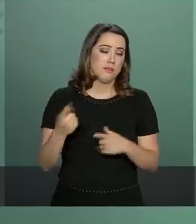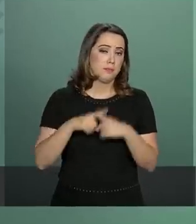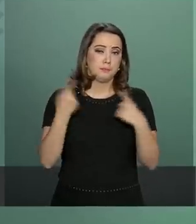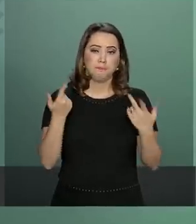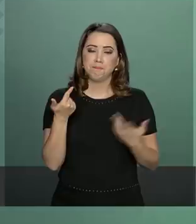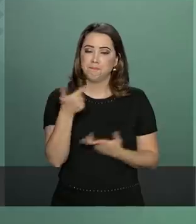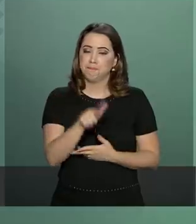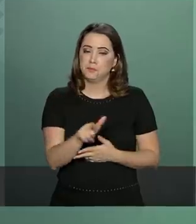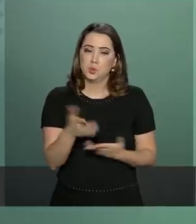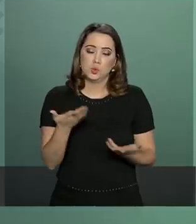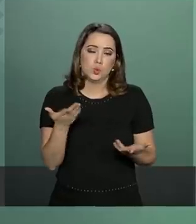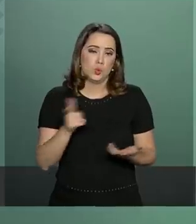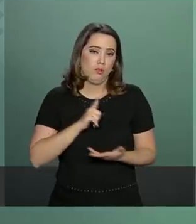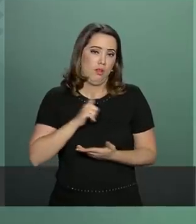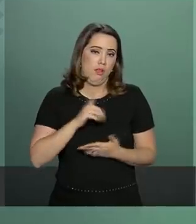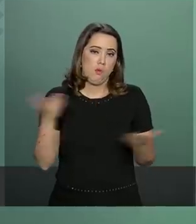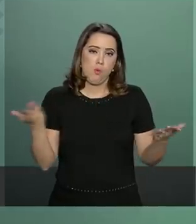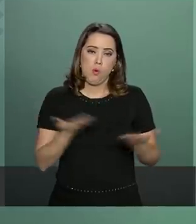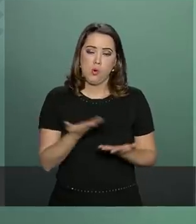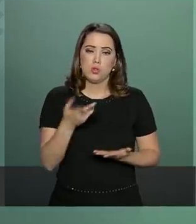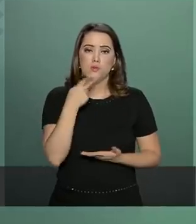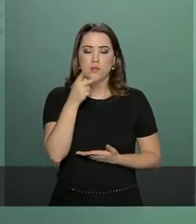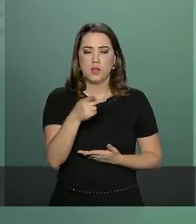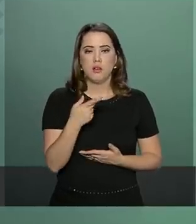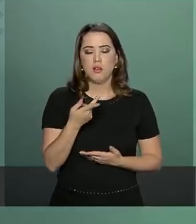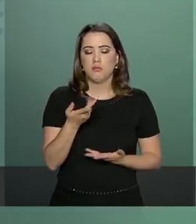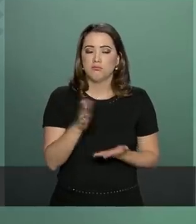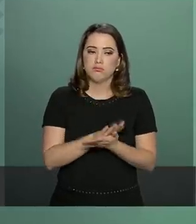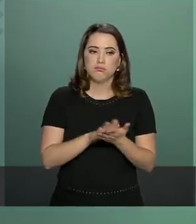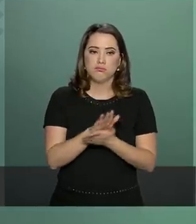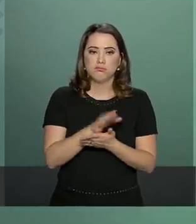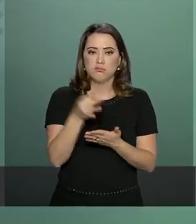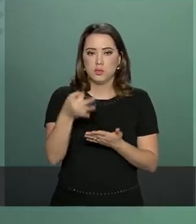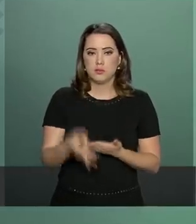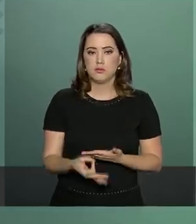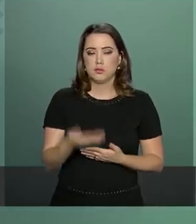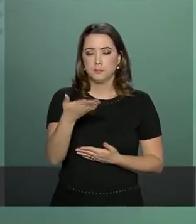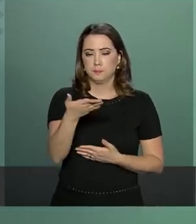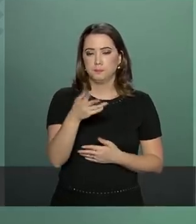não tenho neste momento uma posição para adiantar-lhe com relação a isso.